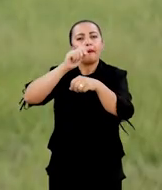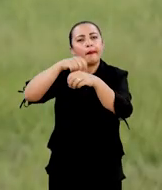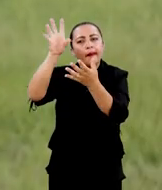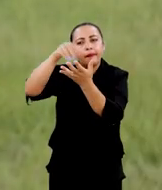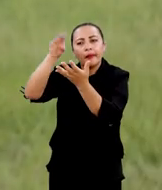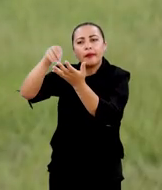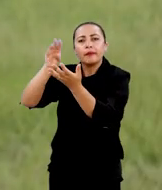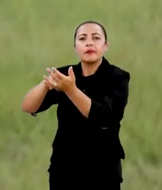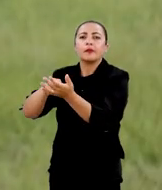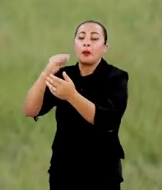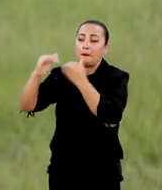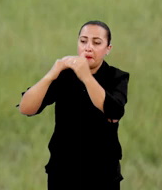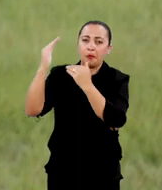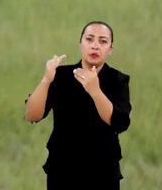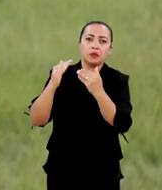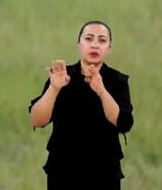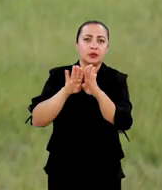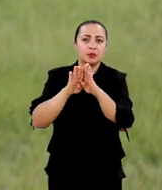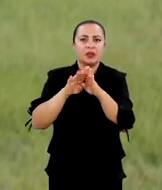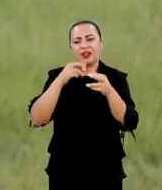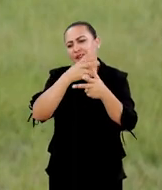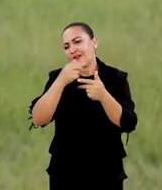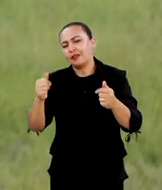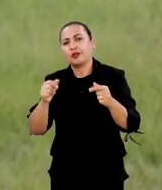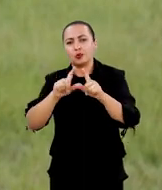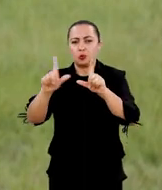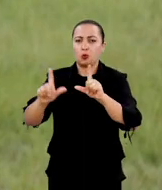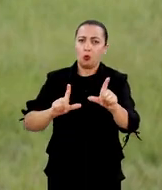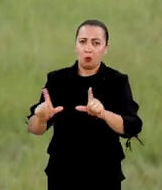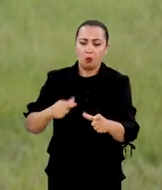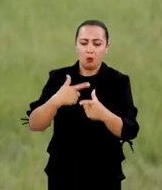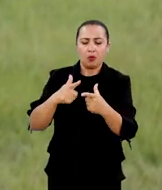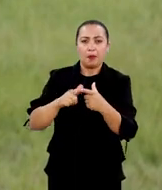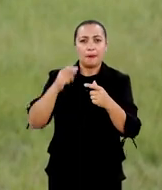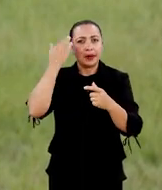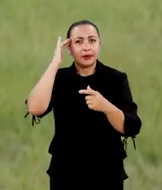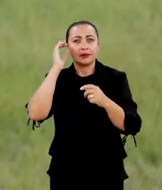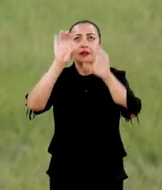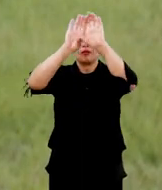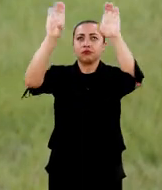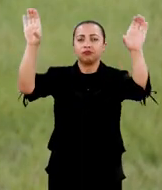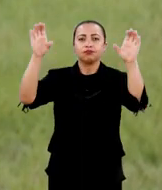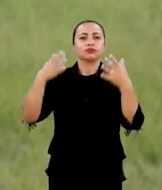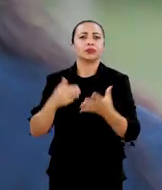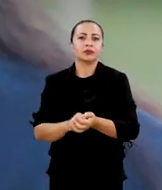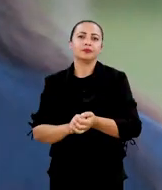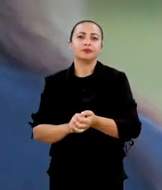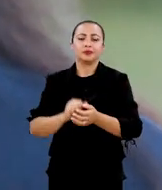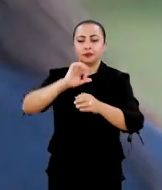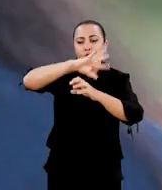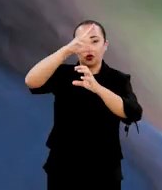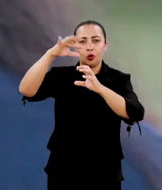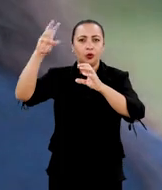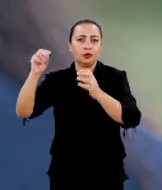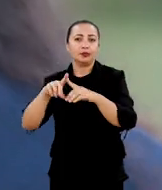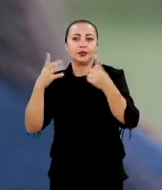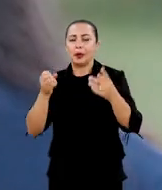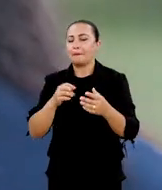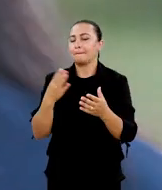para fazer simulações e para poder processar em diversos programas para entender o clima espacial da